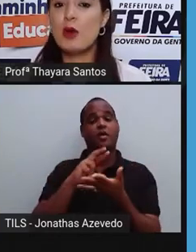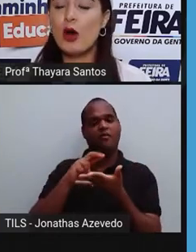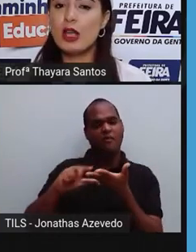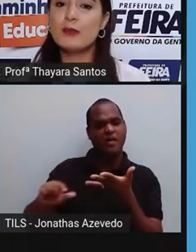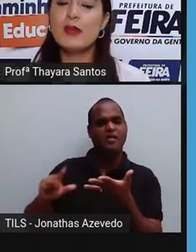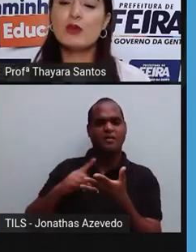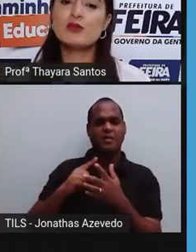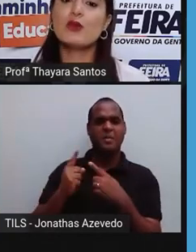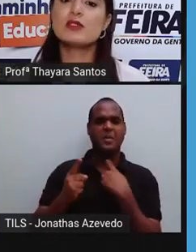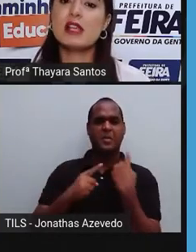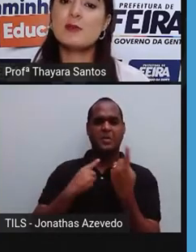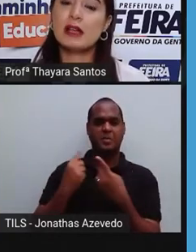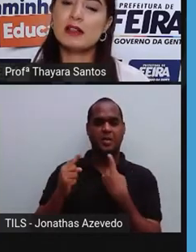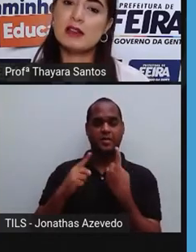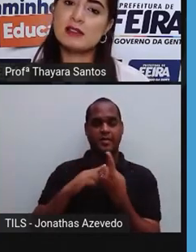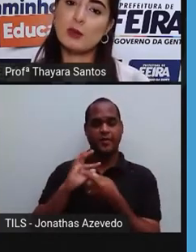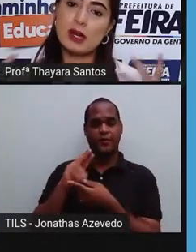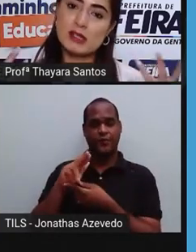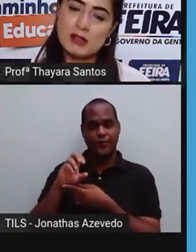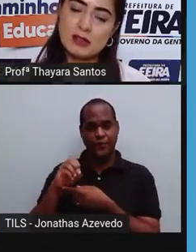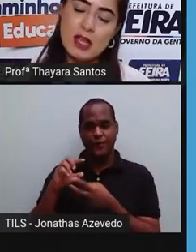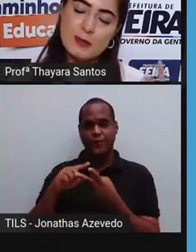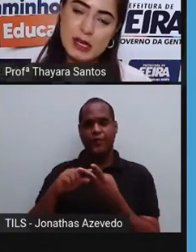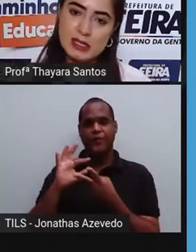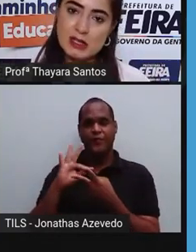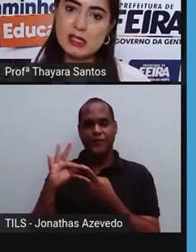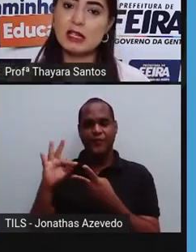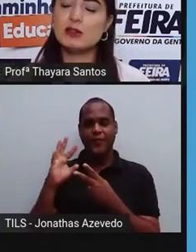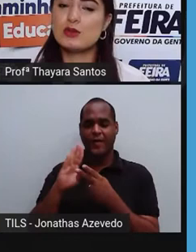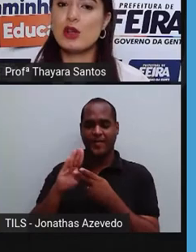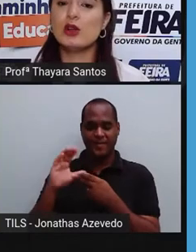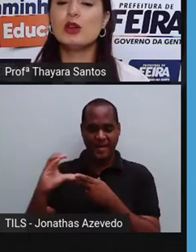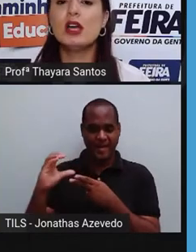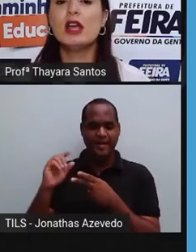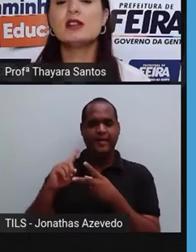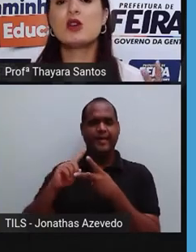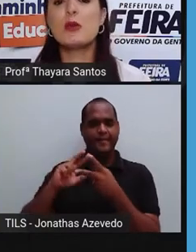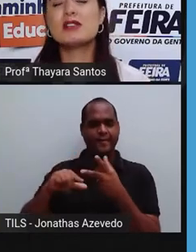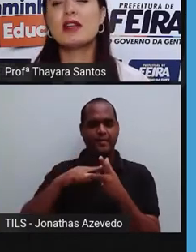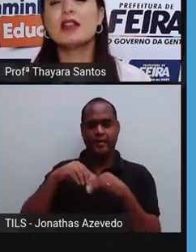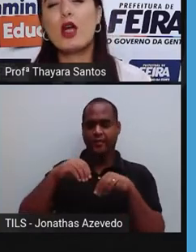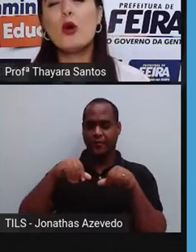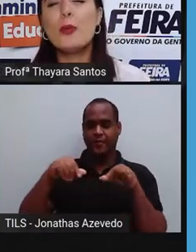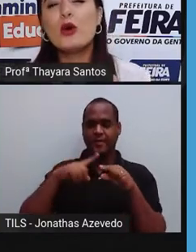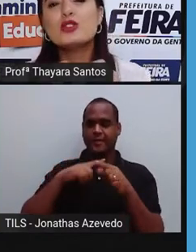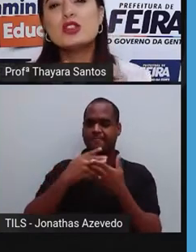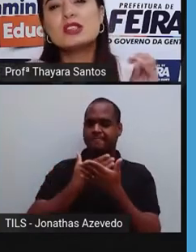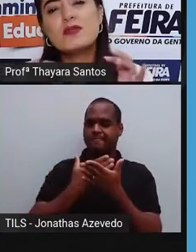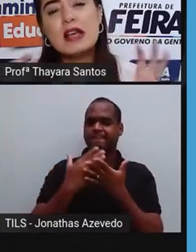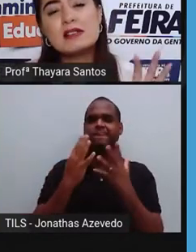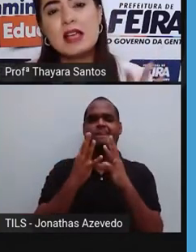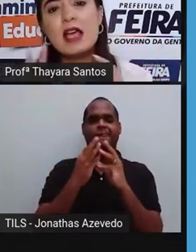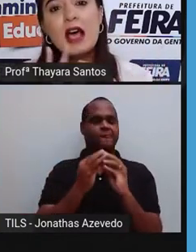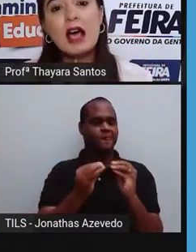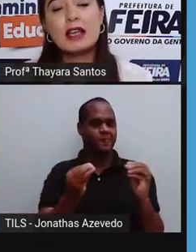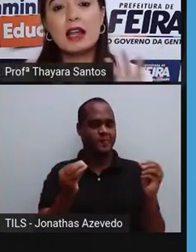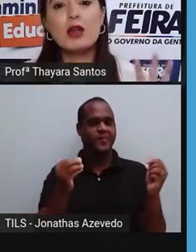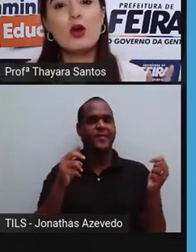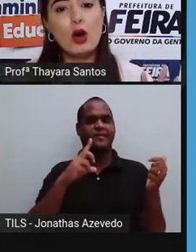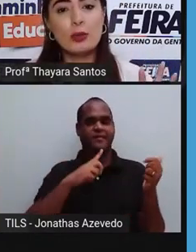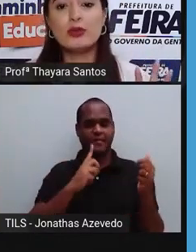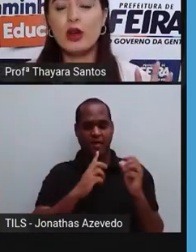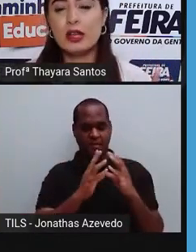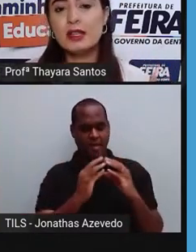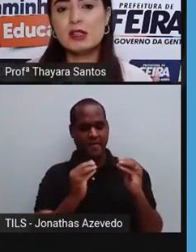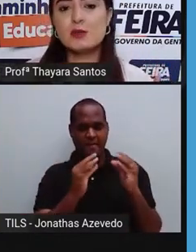quando ele morre, os fungos e as bactérias que estão presentes nele, presentes ali no solo, eles começam a decompor, desfazer aquele